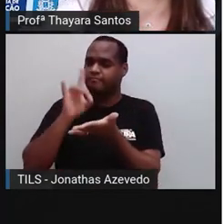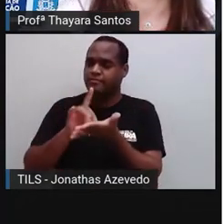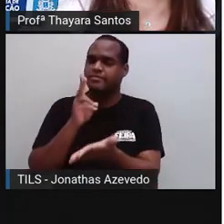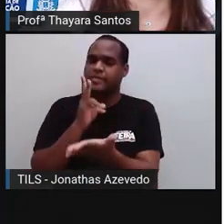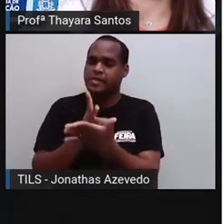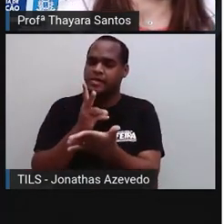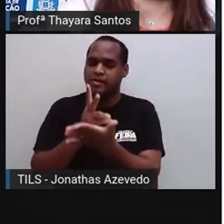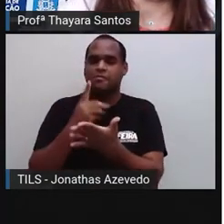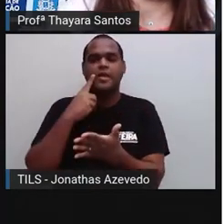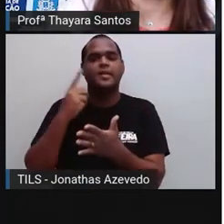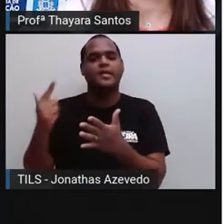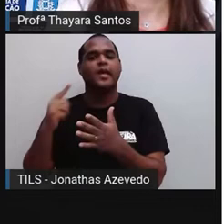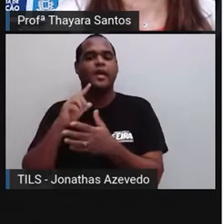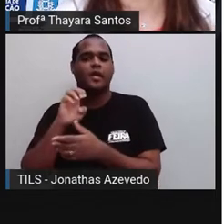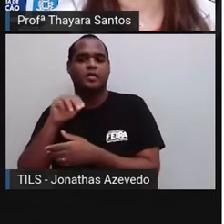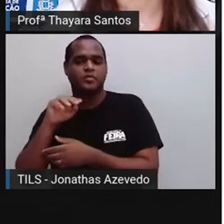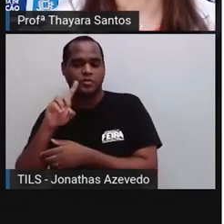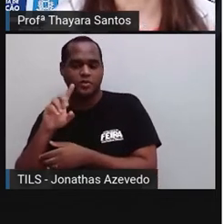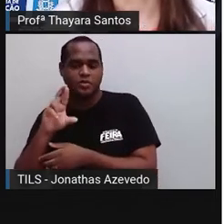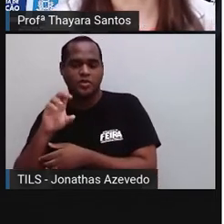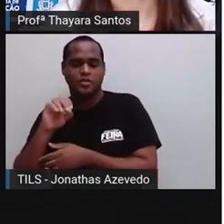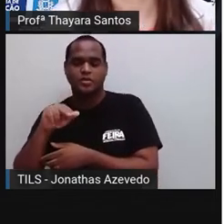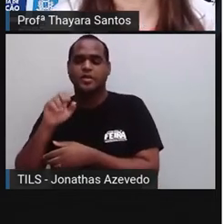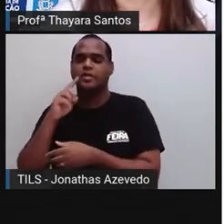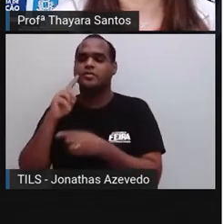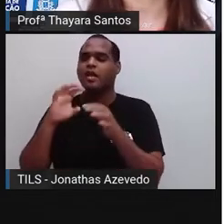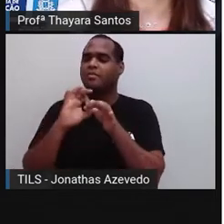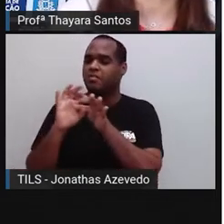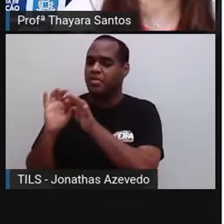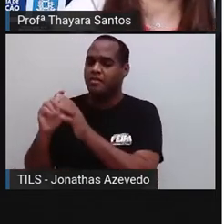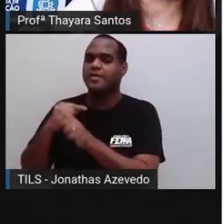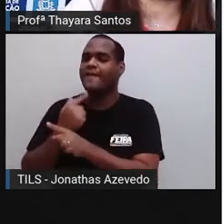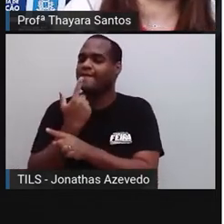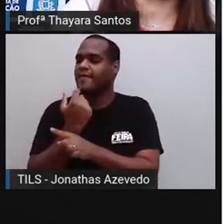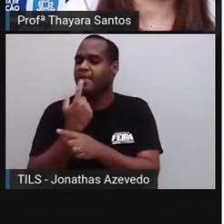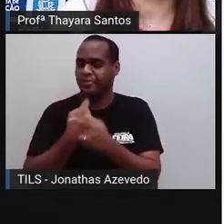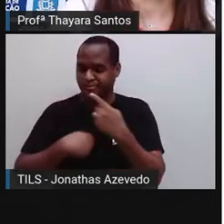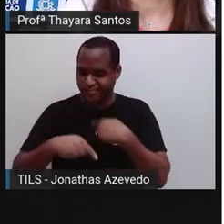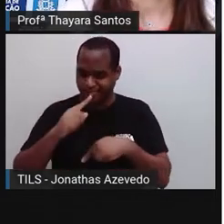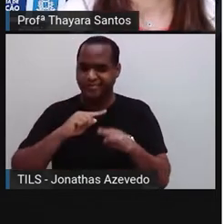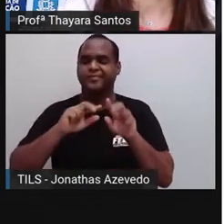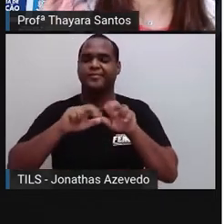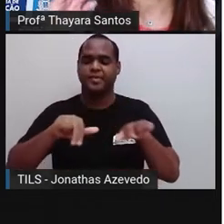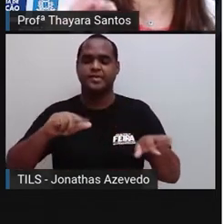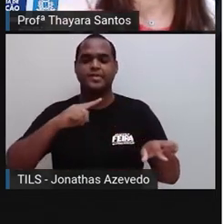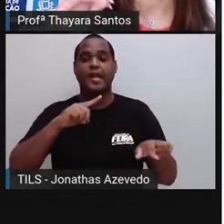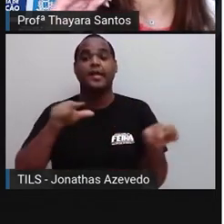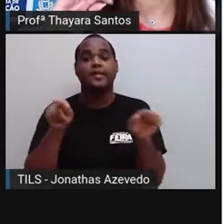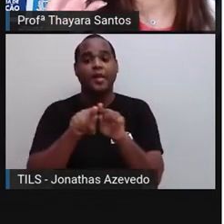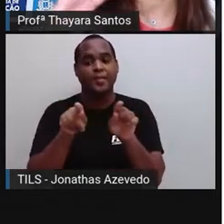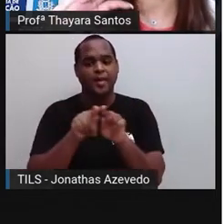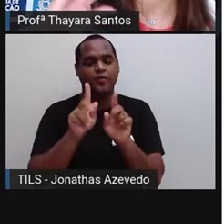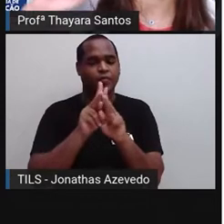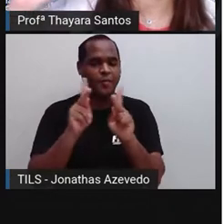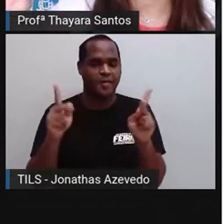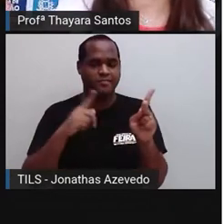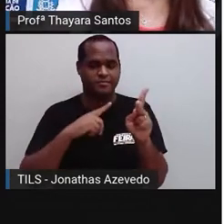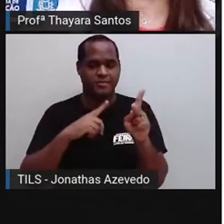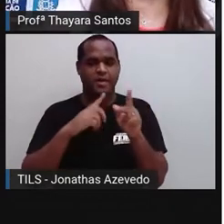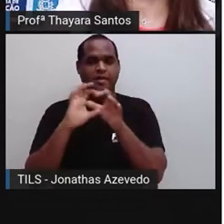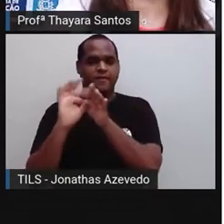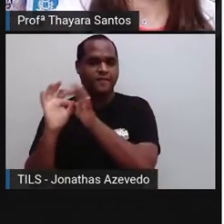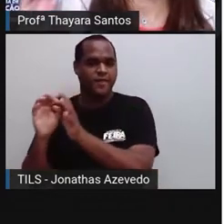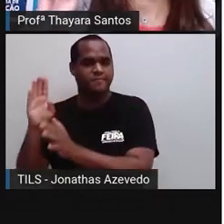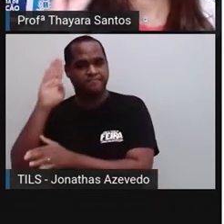glândulas endócrinas, eles vão ser liberados no sangue por essas glândulas e esses hormônios vão atuar nas células